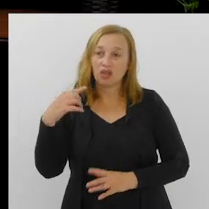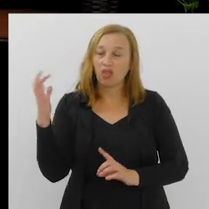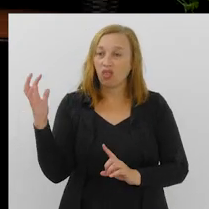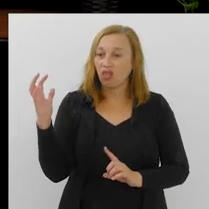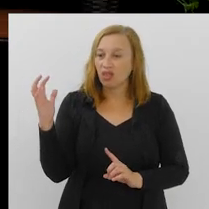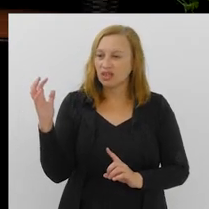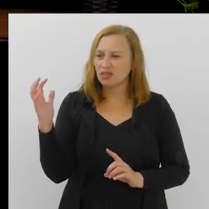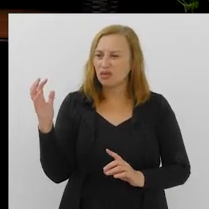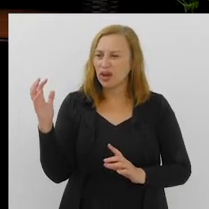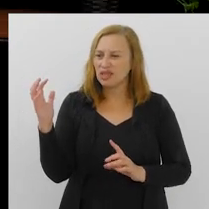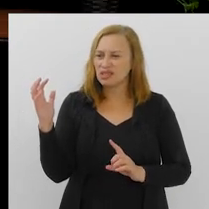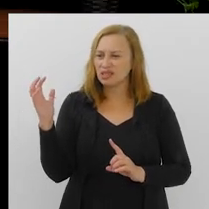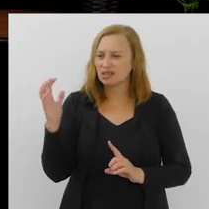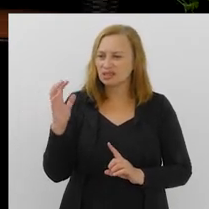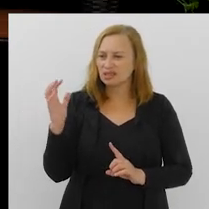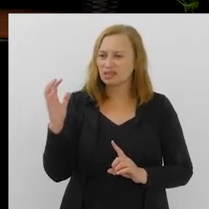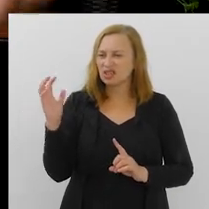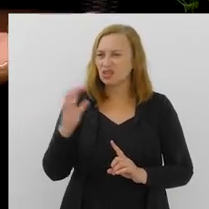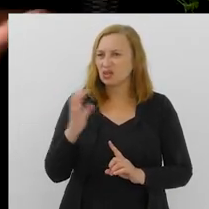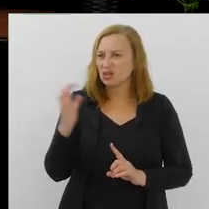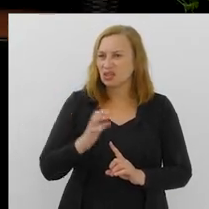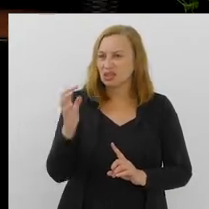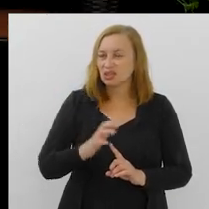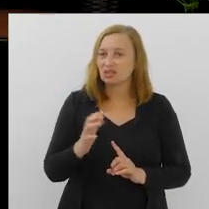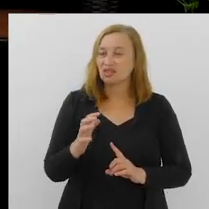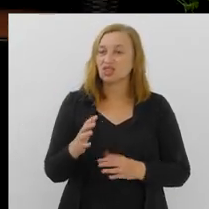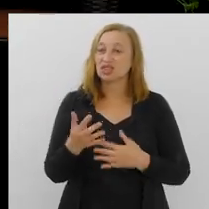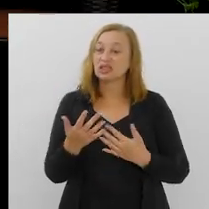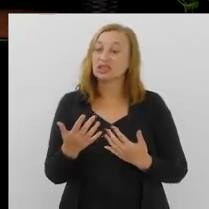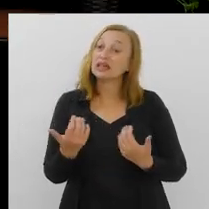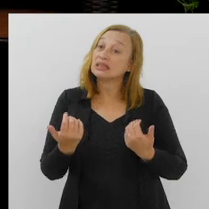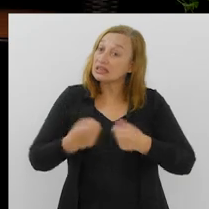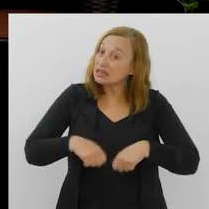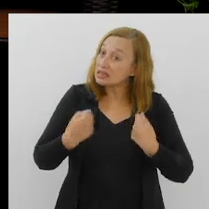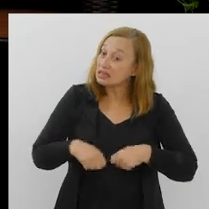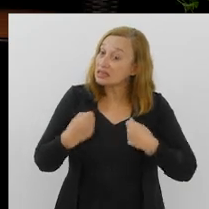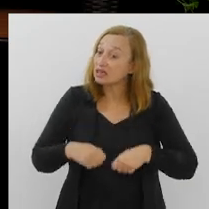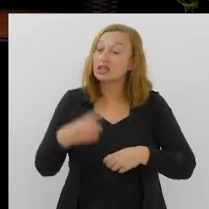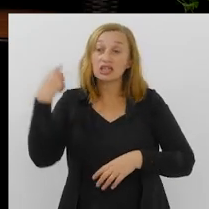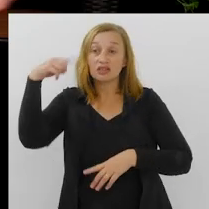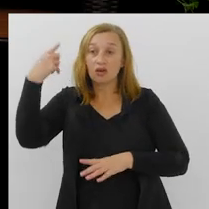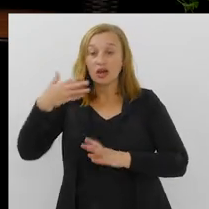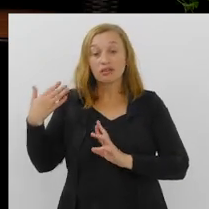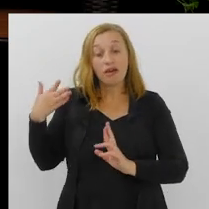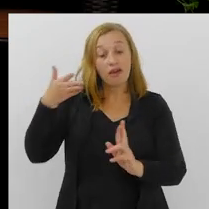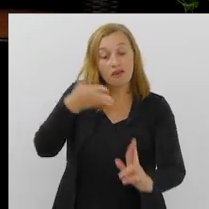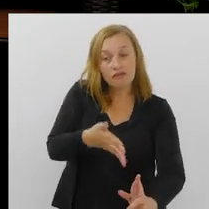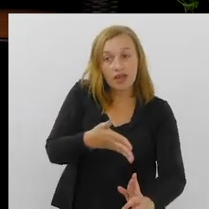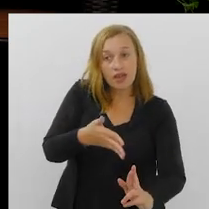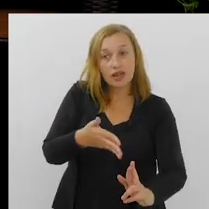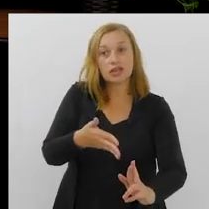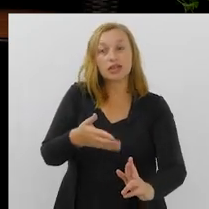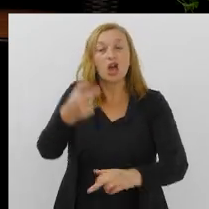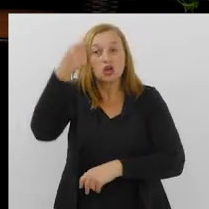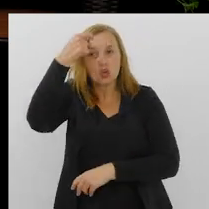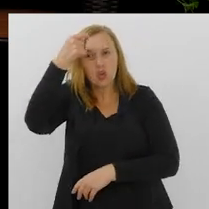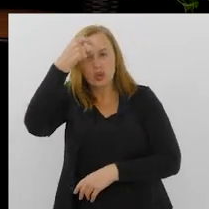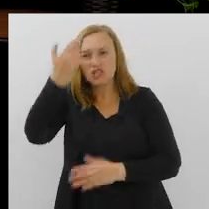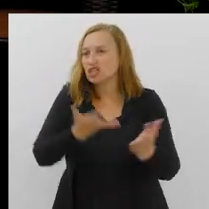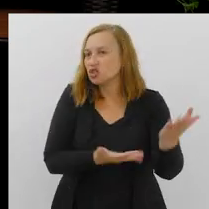advogados influentes e a gente está carente de referências. A gente precisa